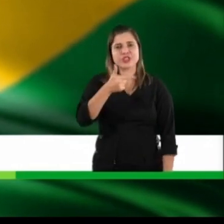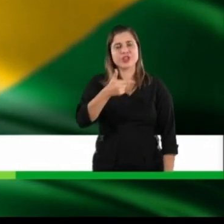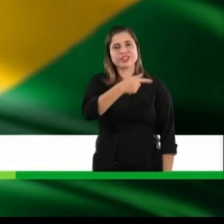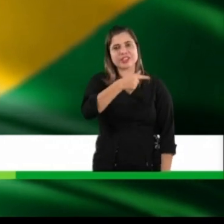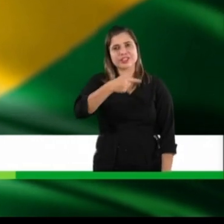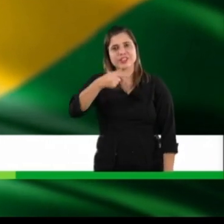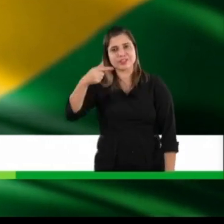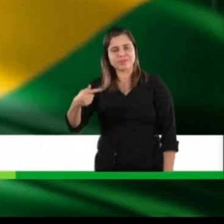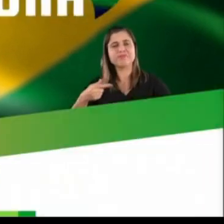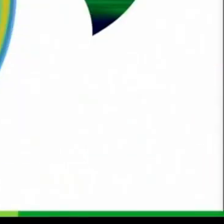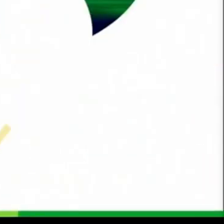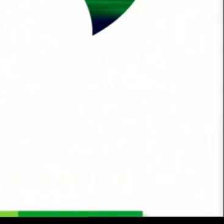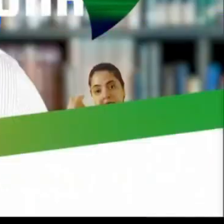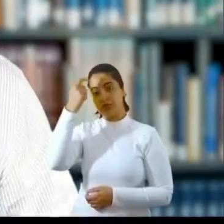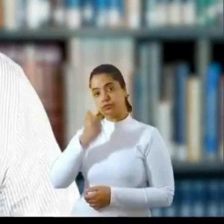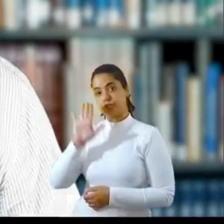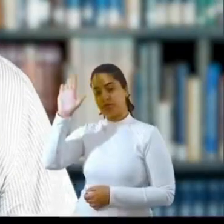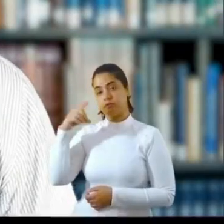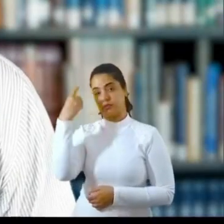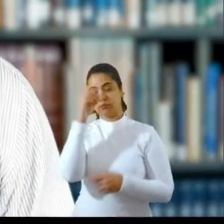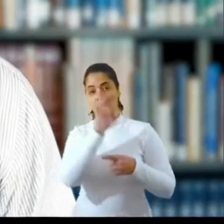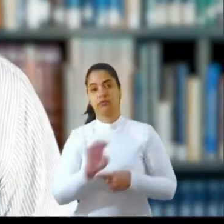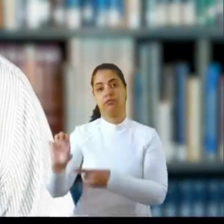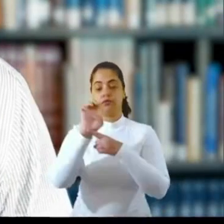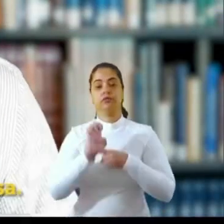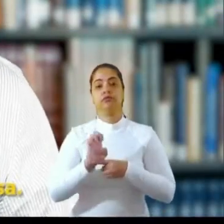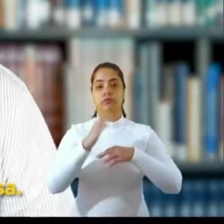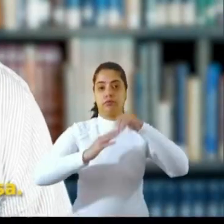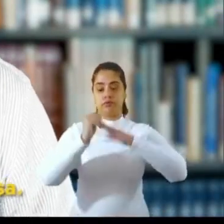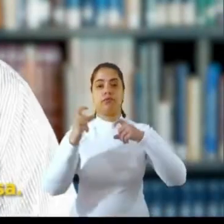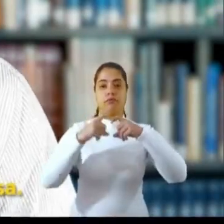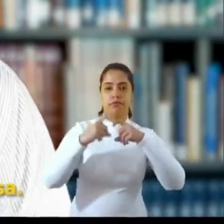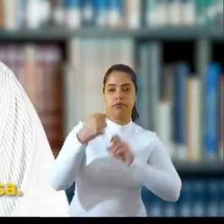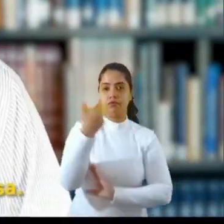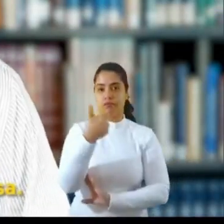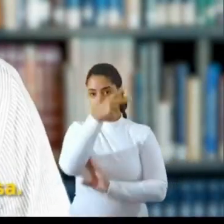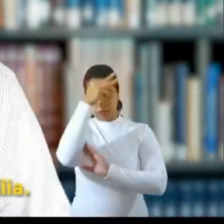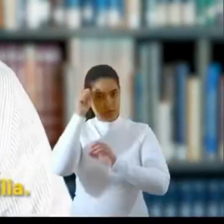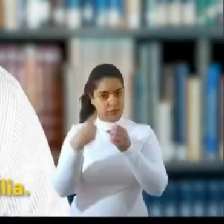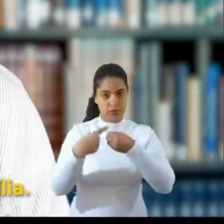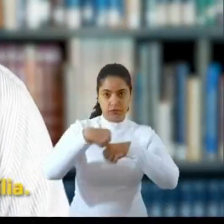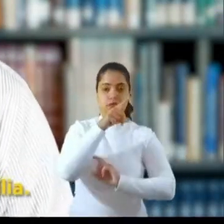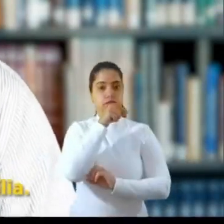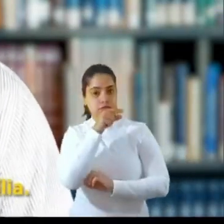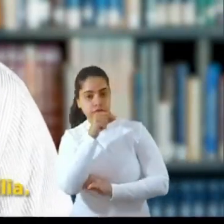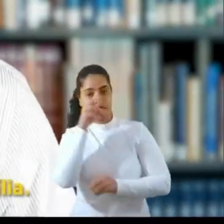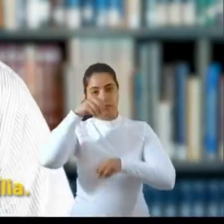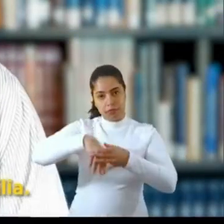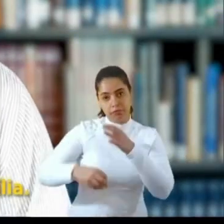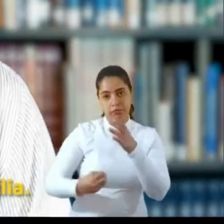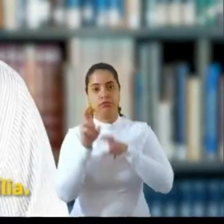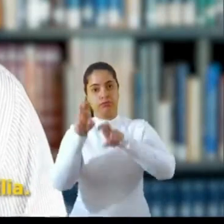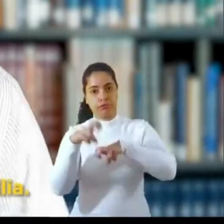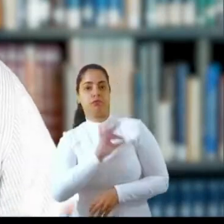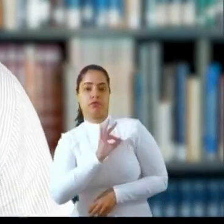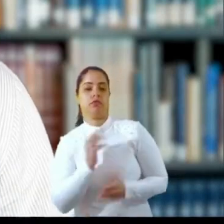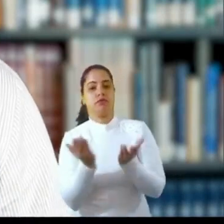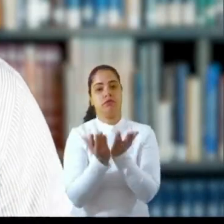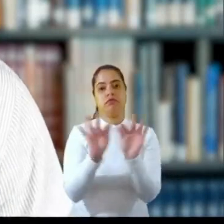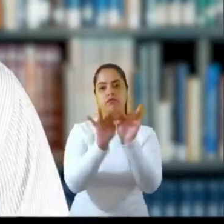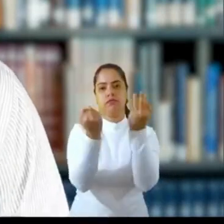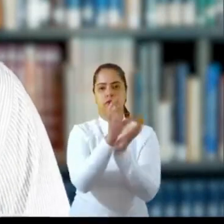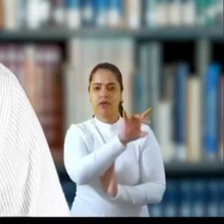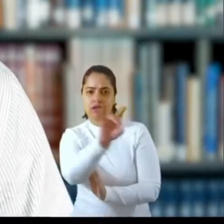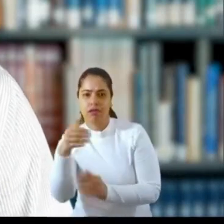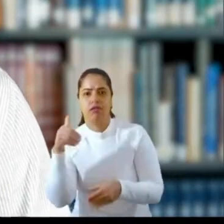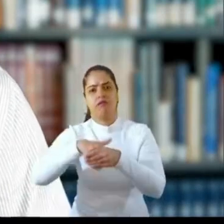22777. Sou o doutor Gregório, seu estadual médico, vice-prefeito de Santa Tereza, produtor rural, militar, cristão e família. Cada